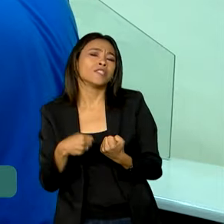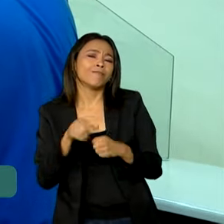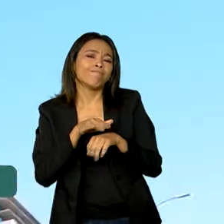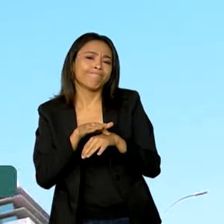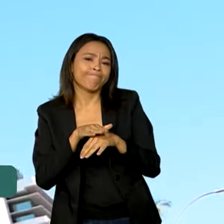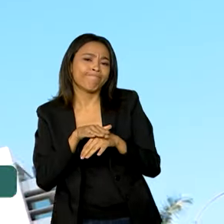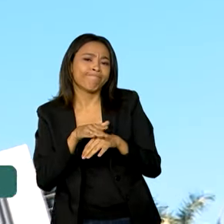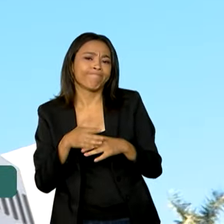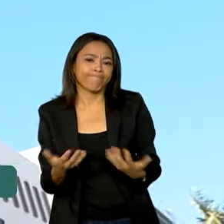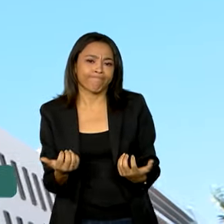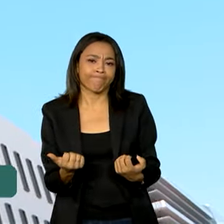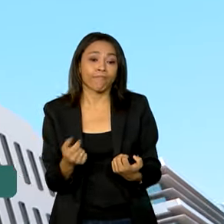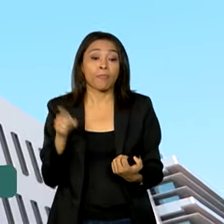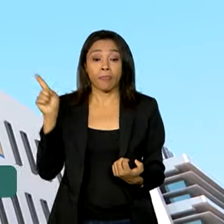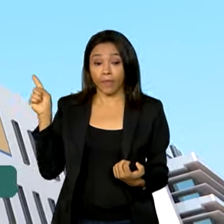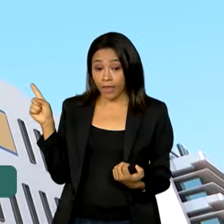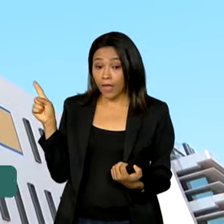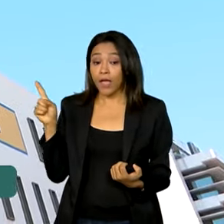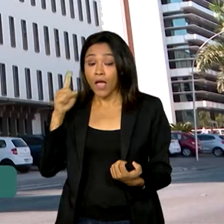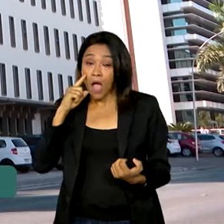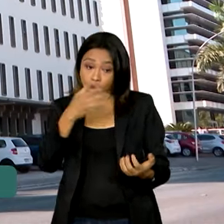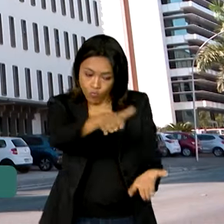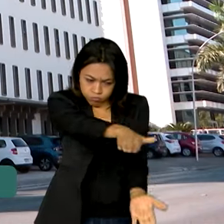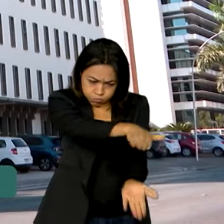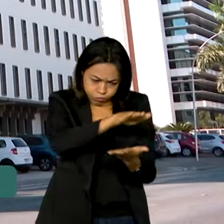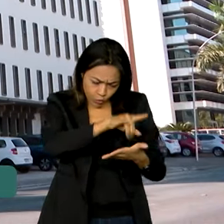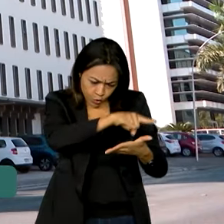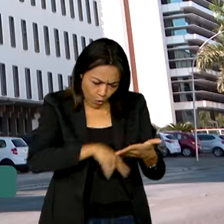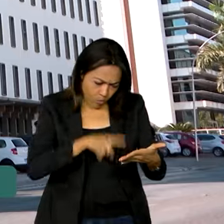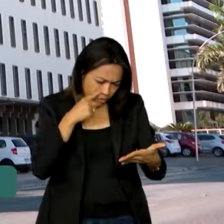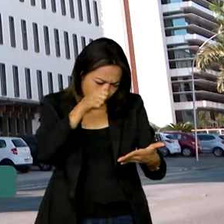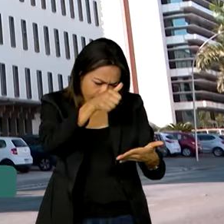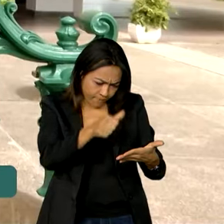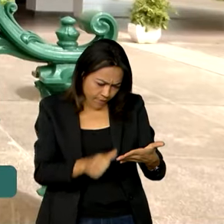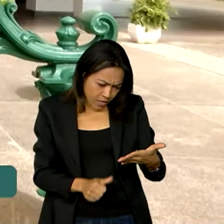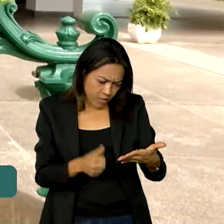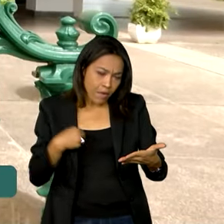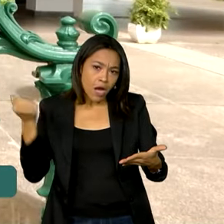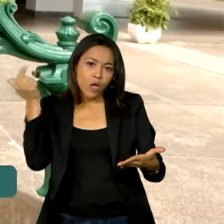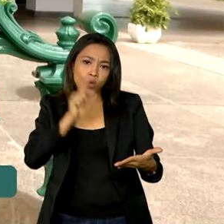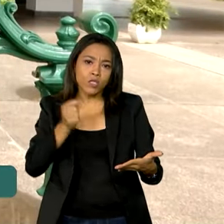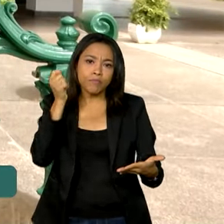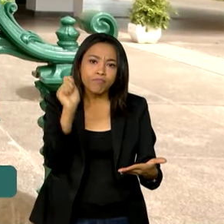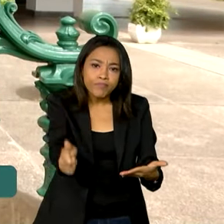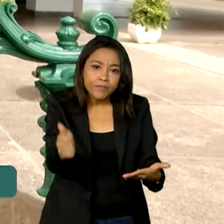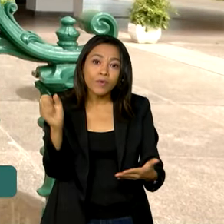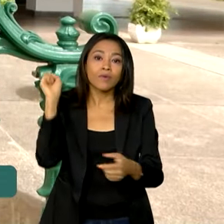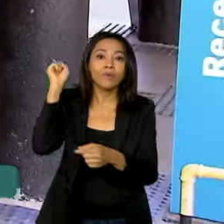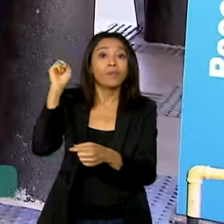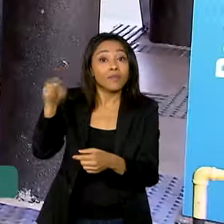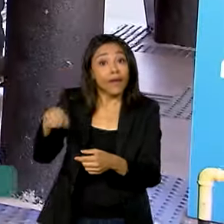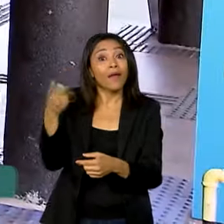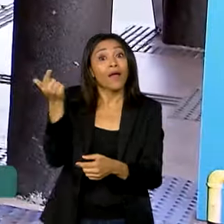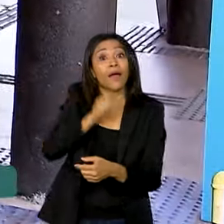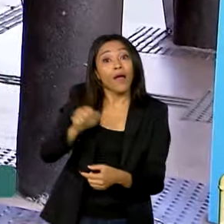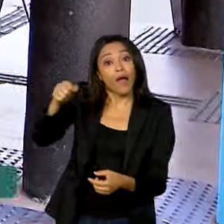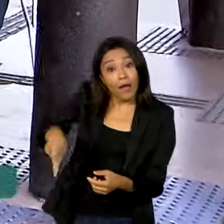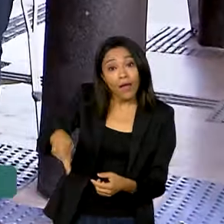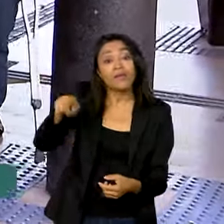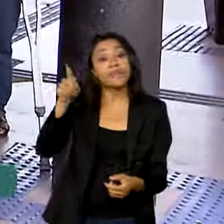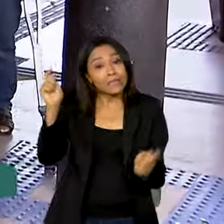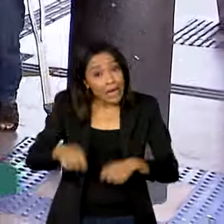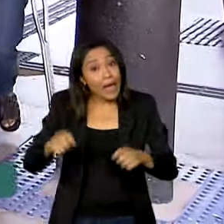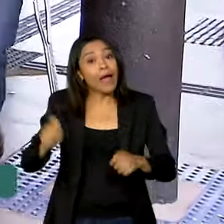-doença. A partir da análise documental, o acesso ao benefício já pode ser concedido, mesmo sem a